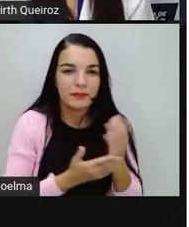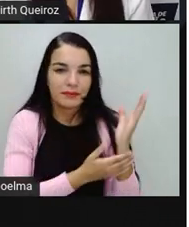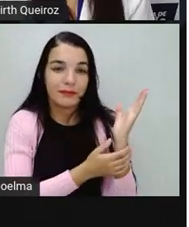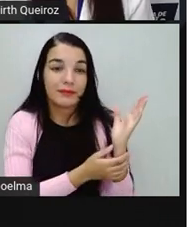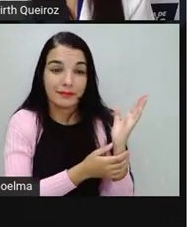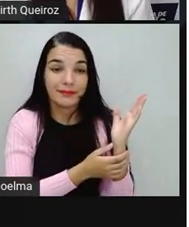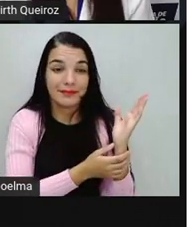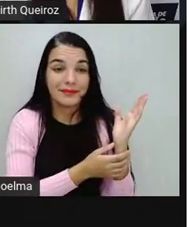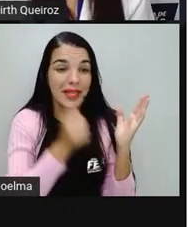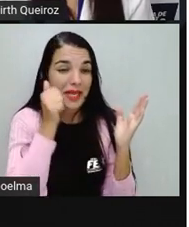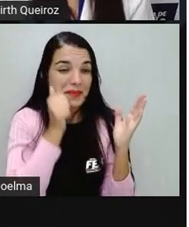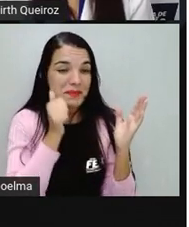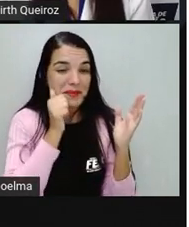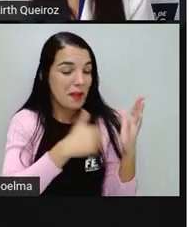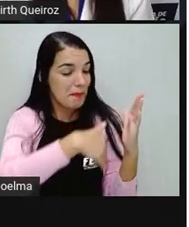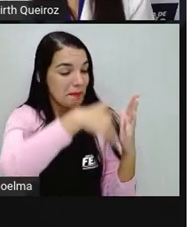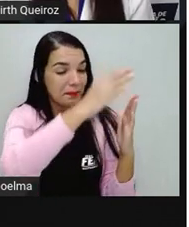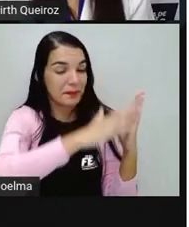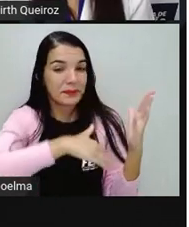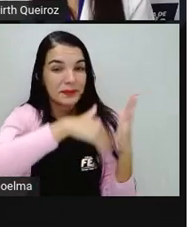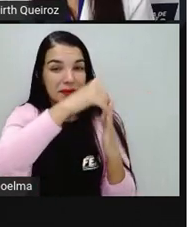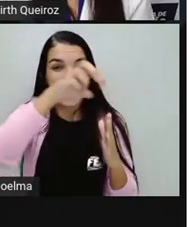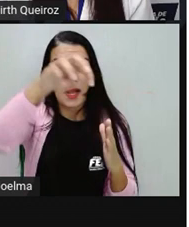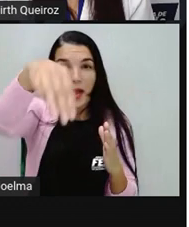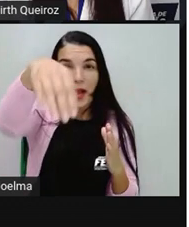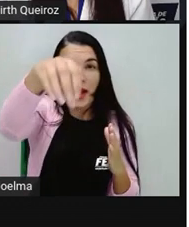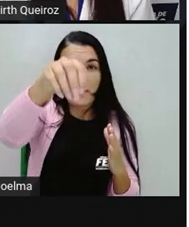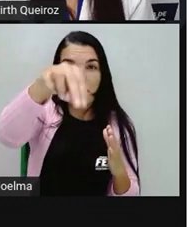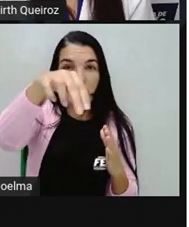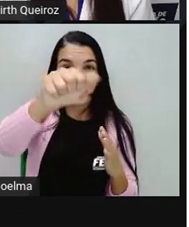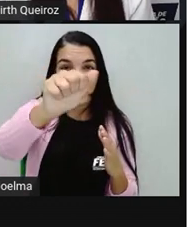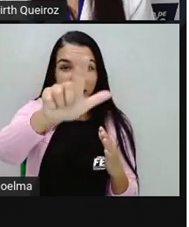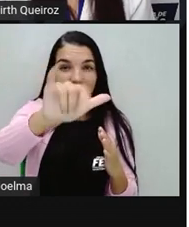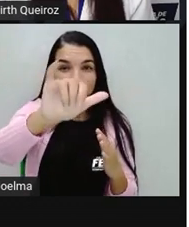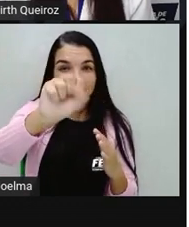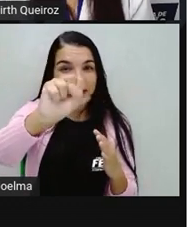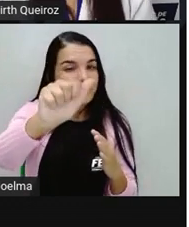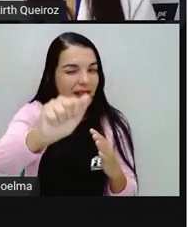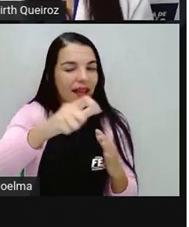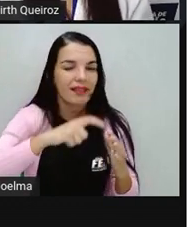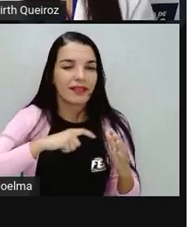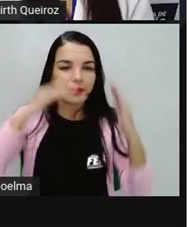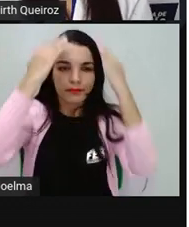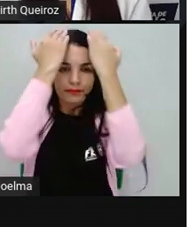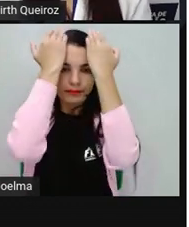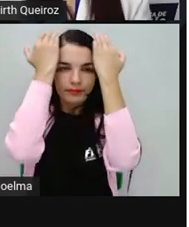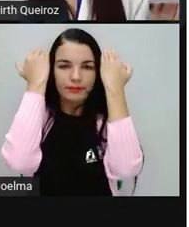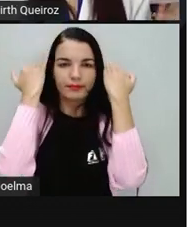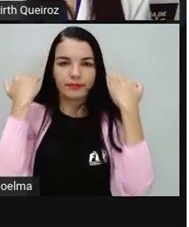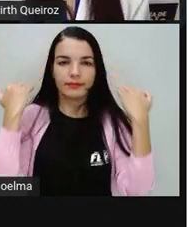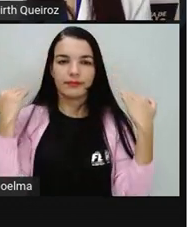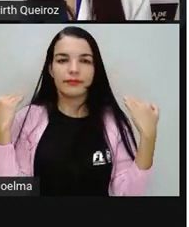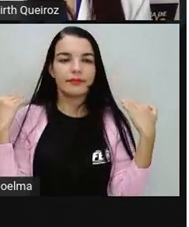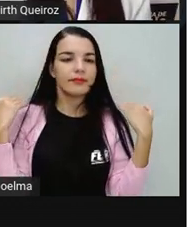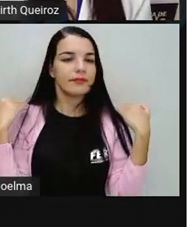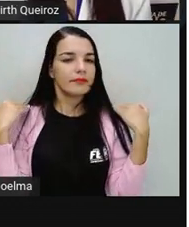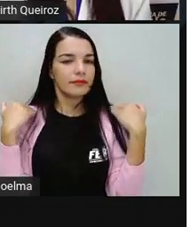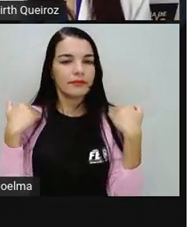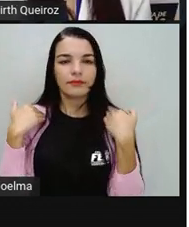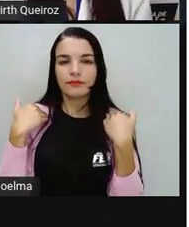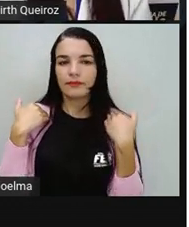temos a Mona Lisa. Que é uma obra de Leonardo da Vinci. A Mona Lisa, ela toda plena, né? Ainda não tem